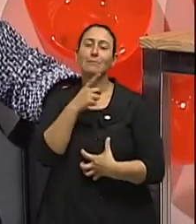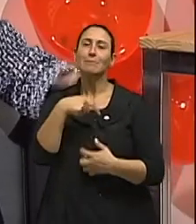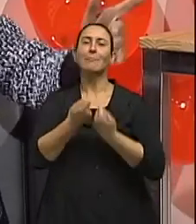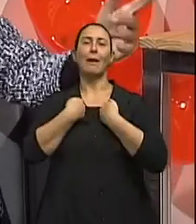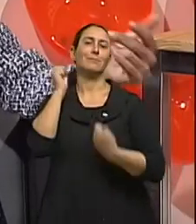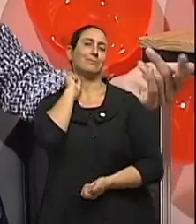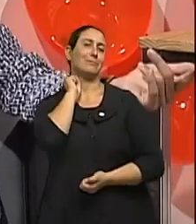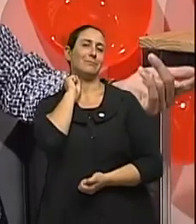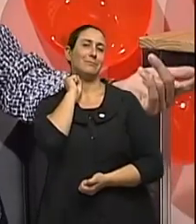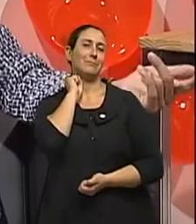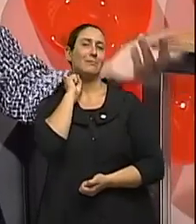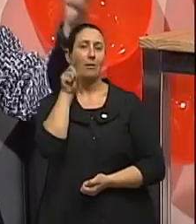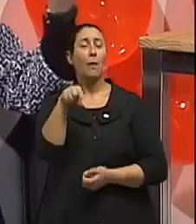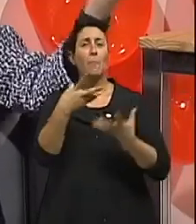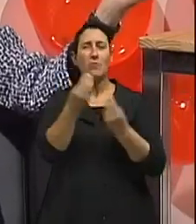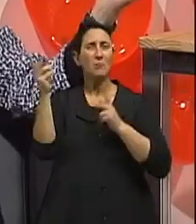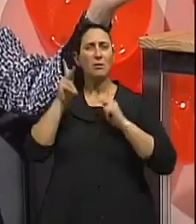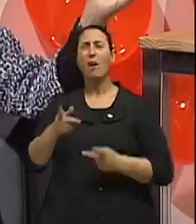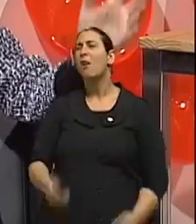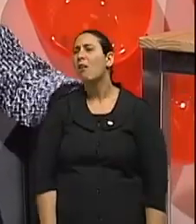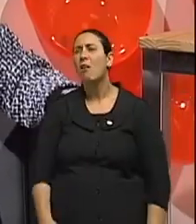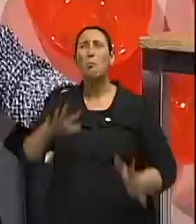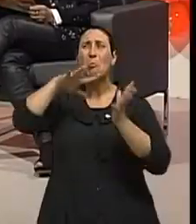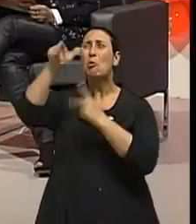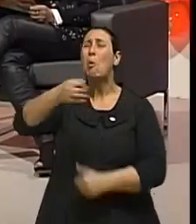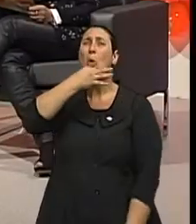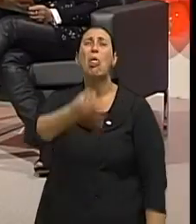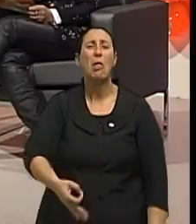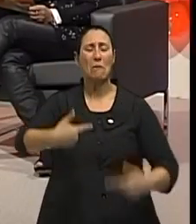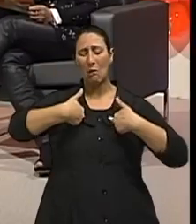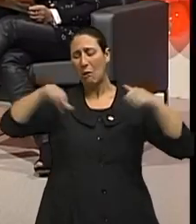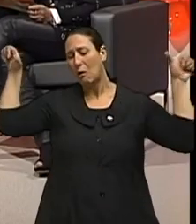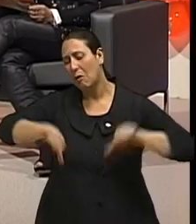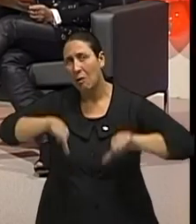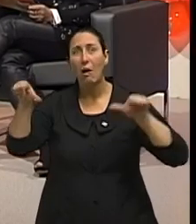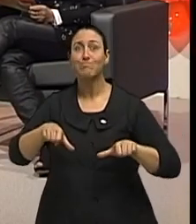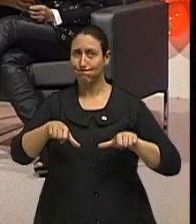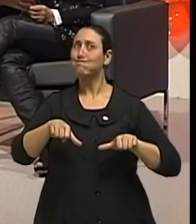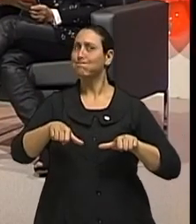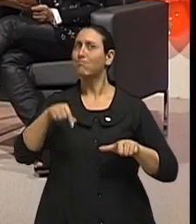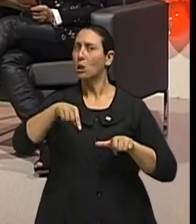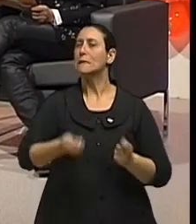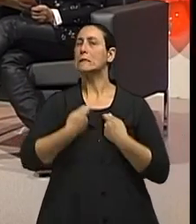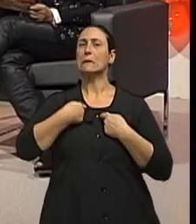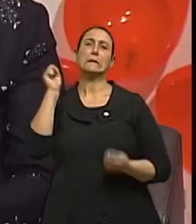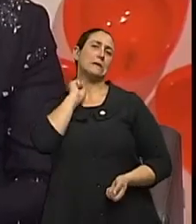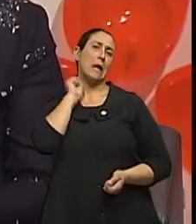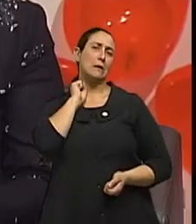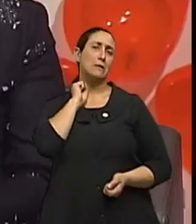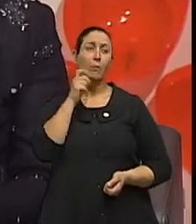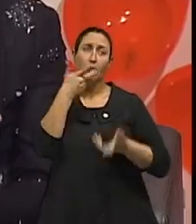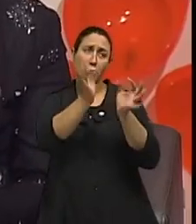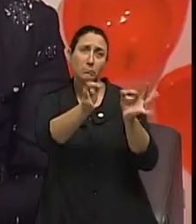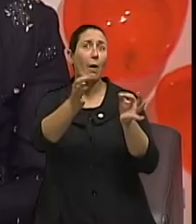estressada. E algumas mais pessimistas vão achar que o mundo é contra elas. Então, o problema não é a expectativa. A expectativa a gente tem que ter. O problema é que a gente faz